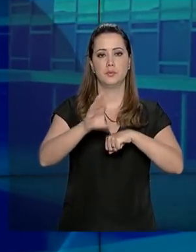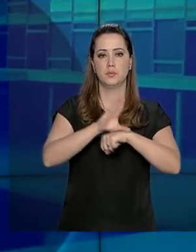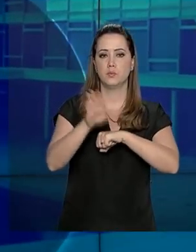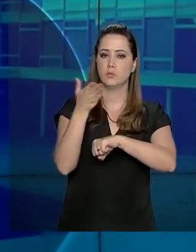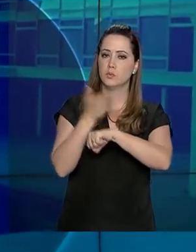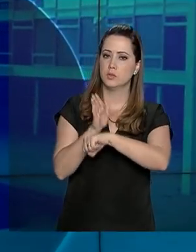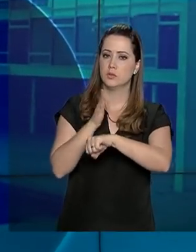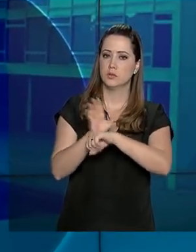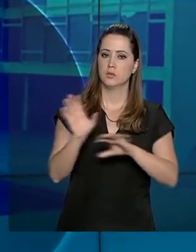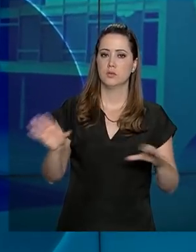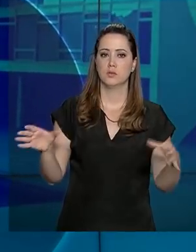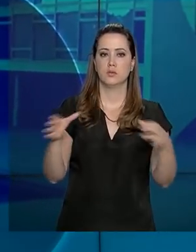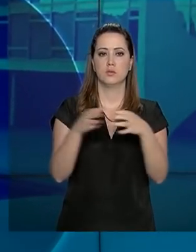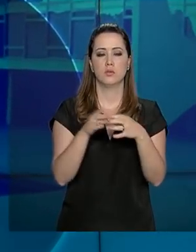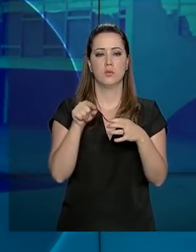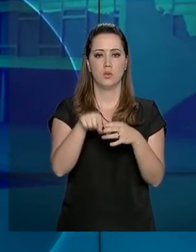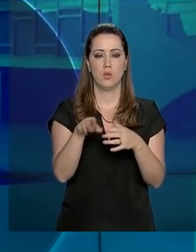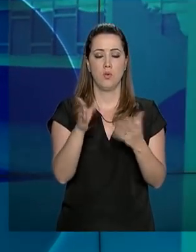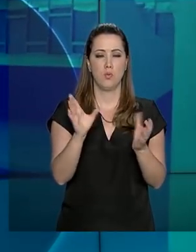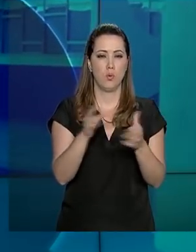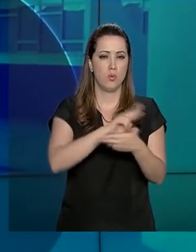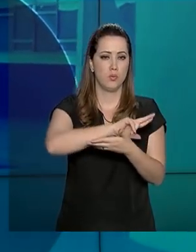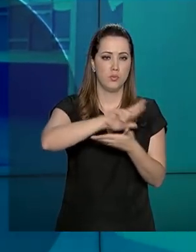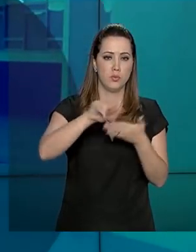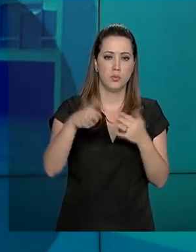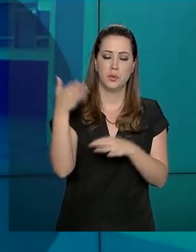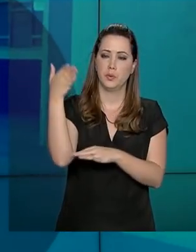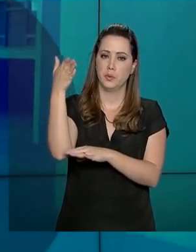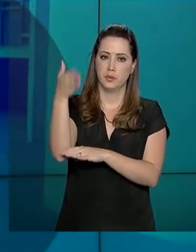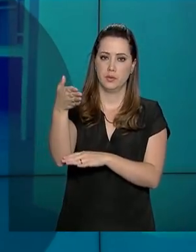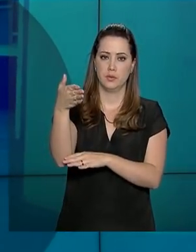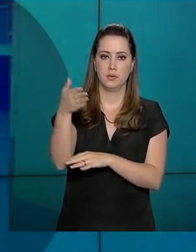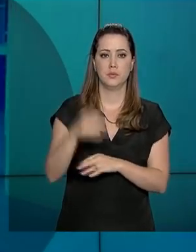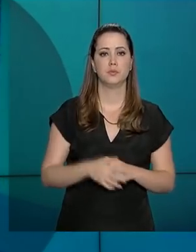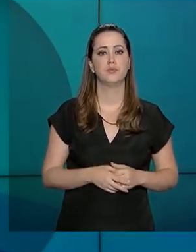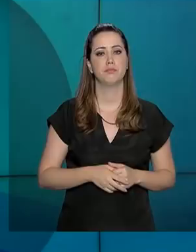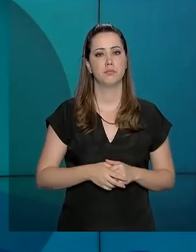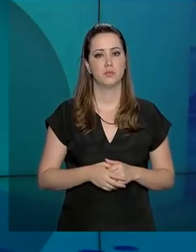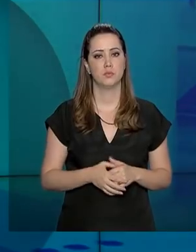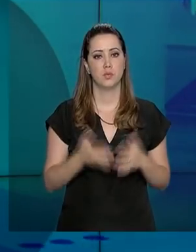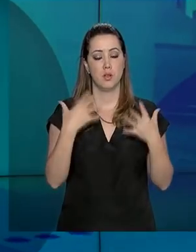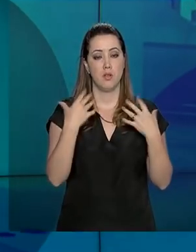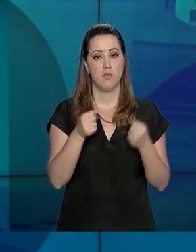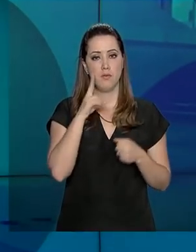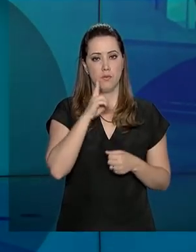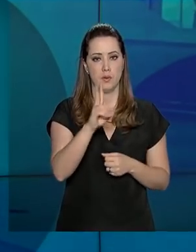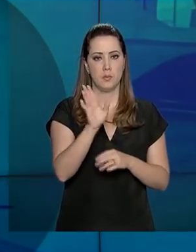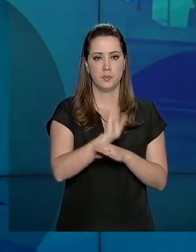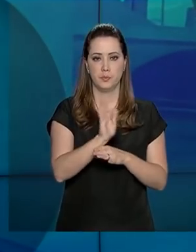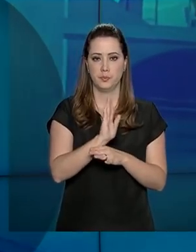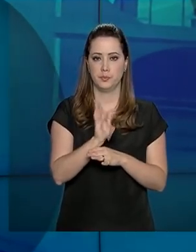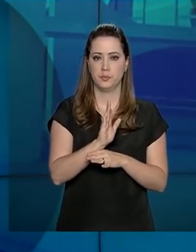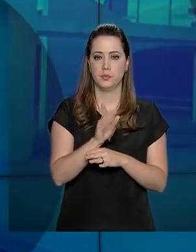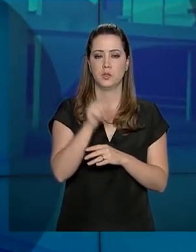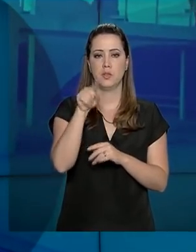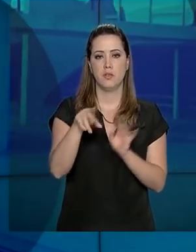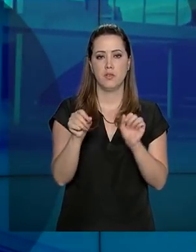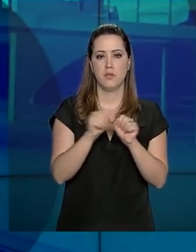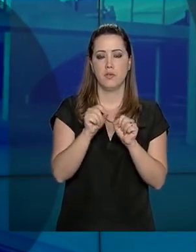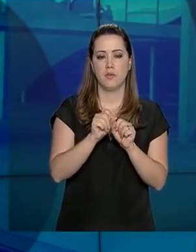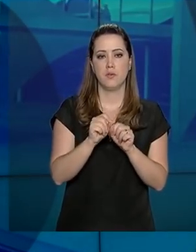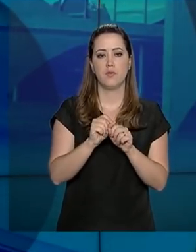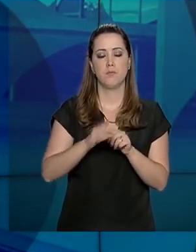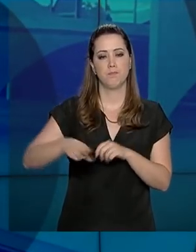participam de cursos de capacitação para setores como a hotelaria, por exemplo. É o que vamos ver no vídeo a seguir,